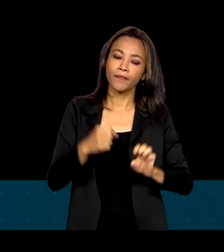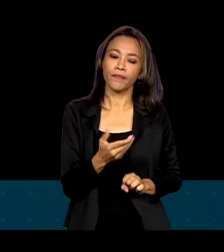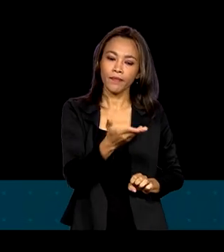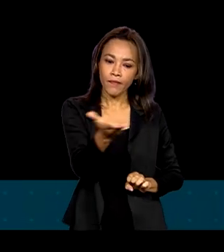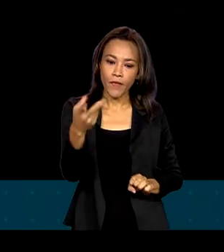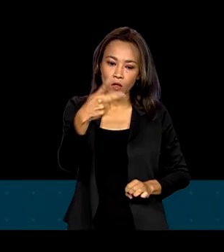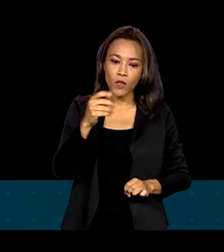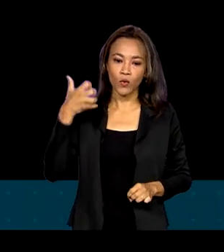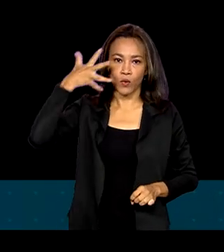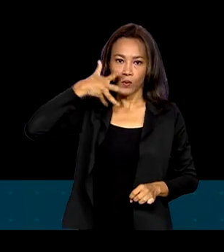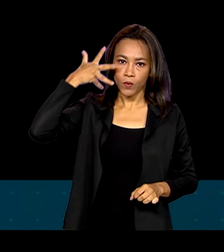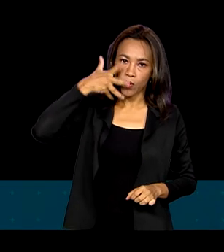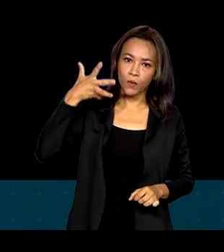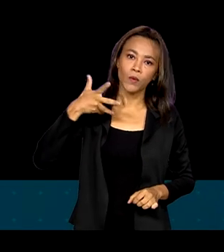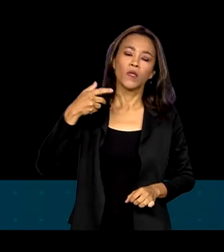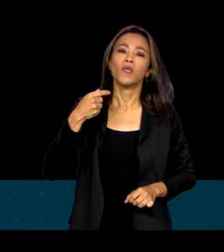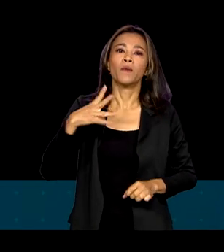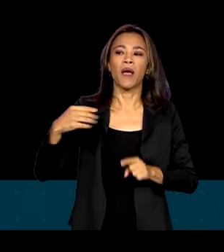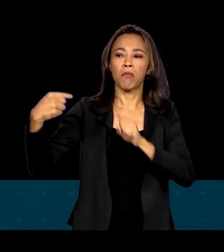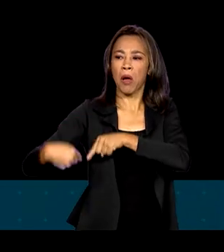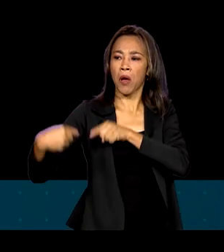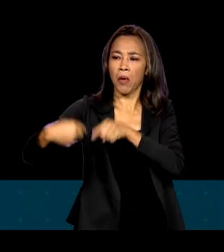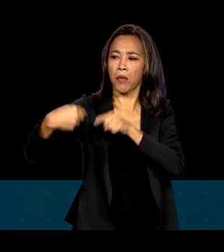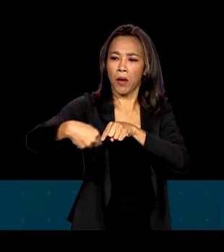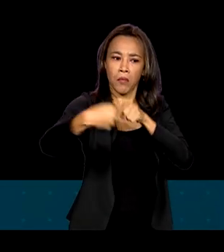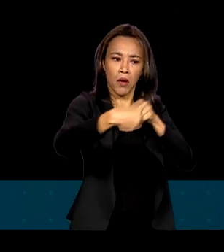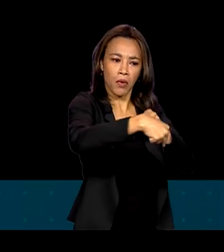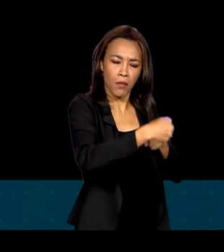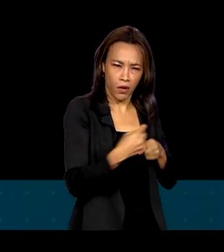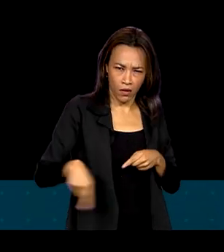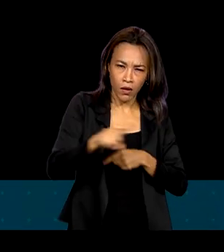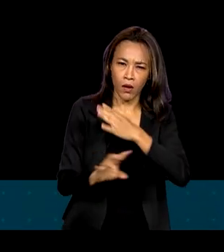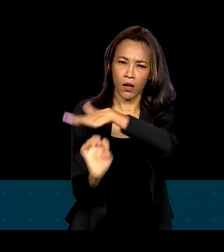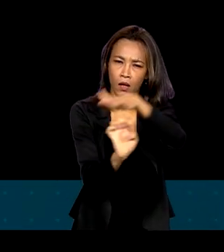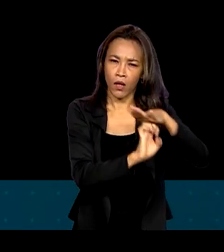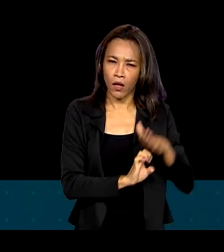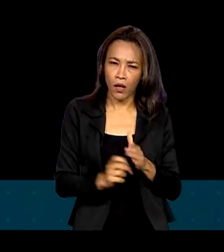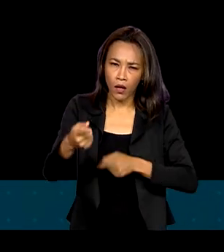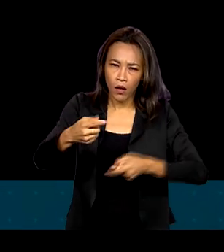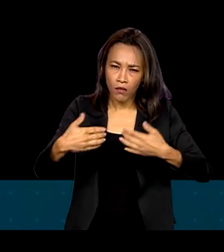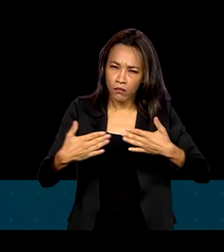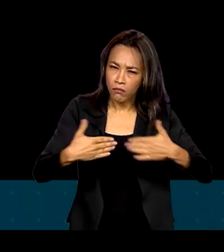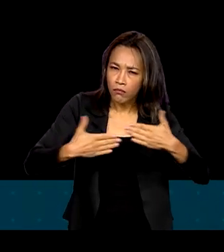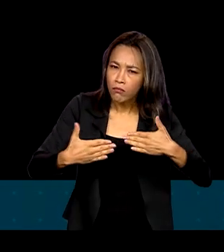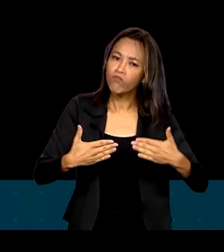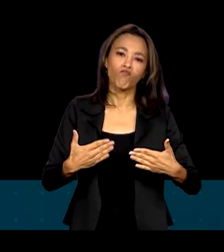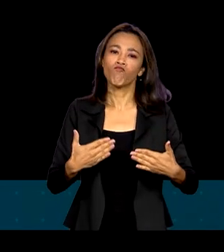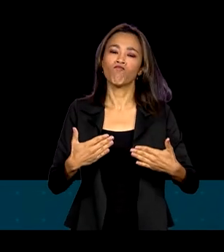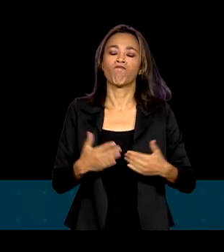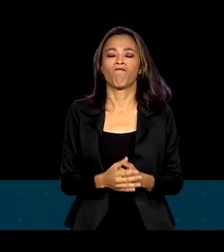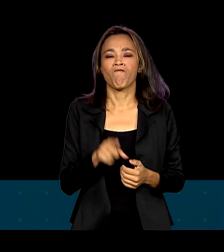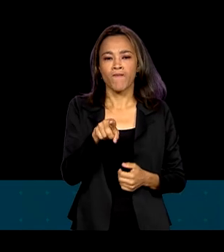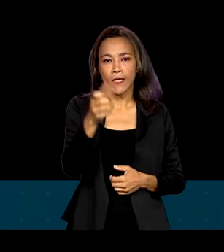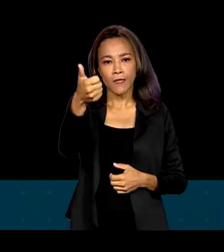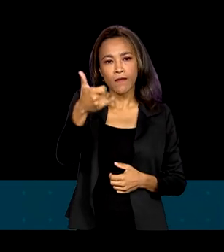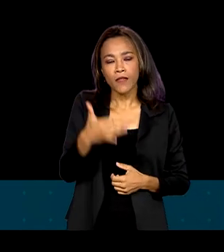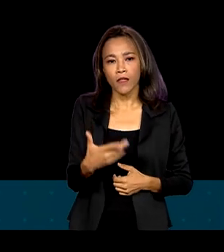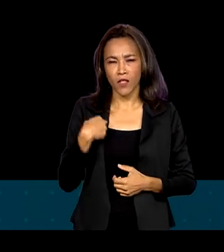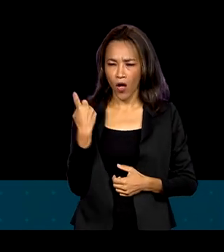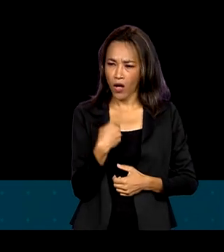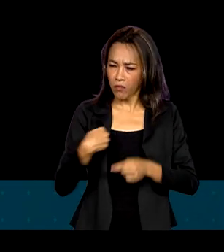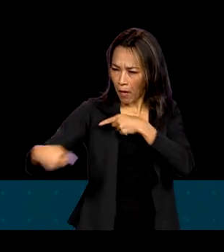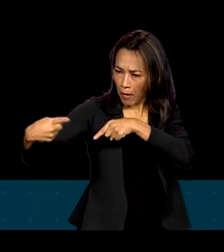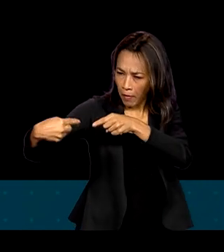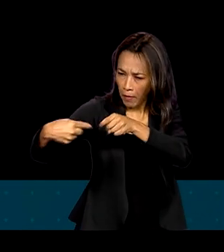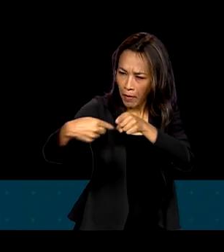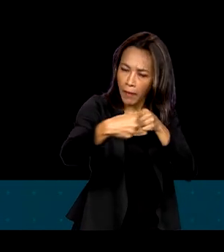explicou que não pretende disputar mercado com a iniciativa privada. Nós não pretendemos ficar disputando mercado com o sistema financeiro privado.